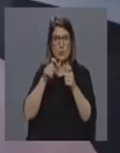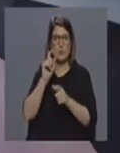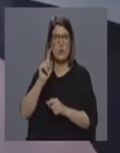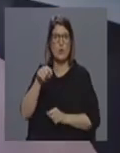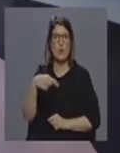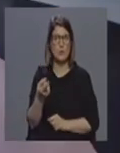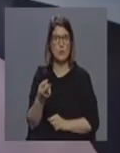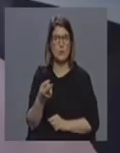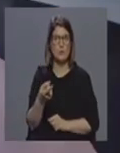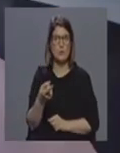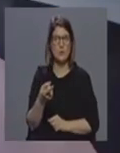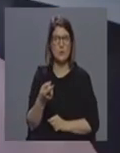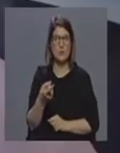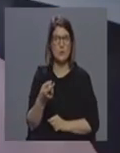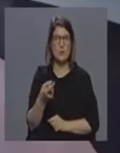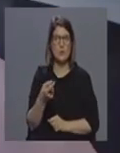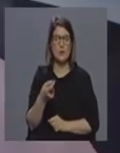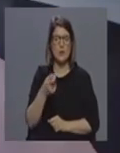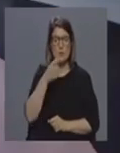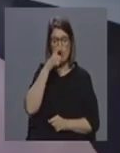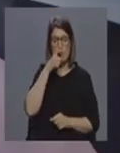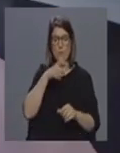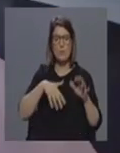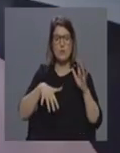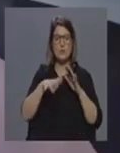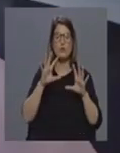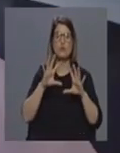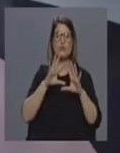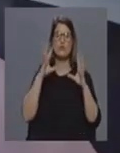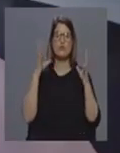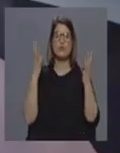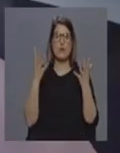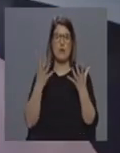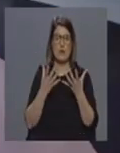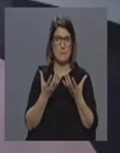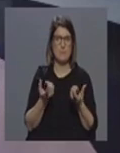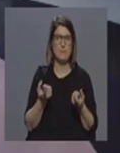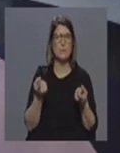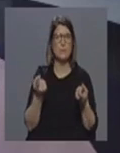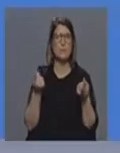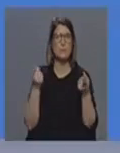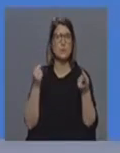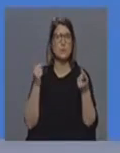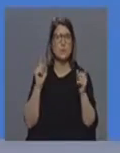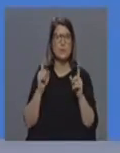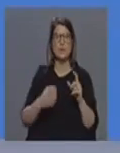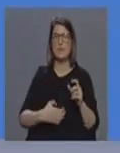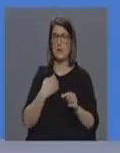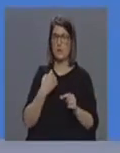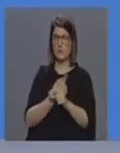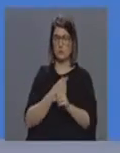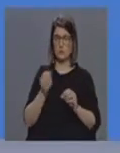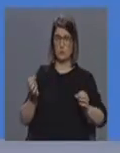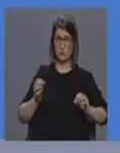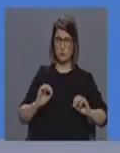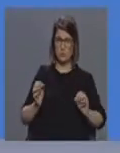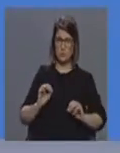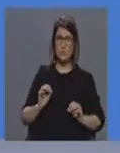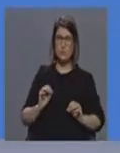em termos de população geral sem sintomatologia é o que está